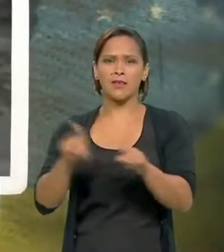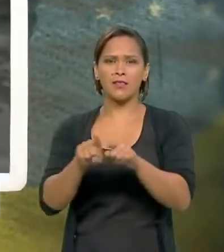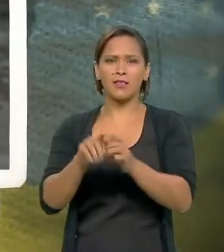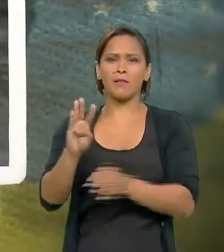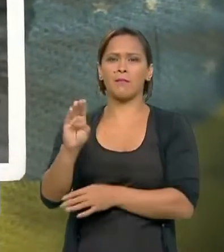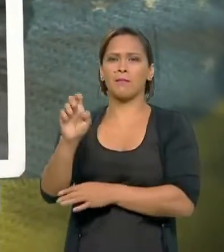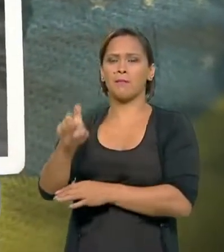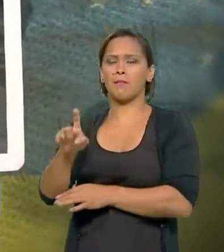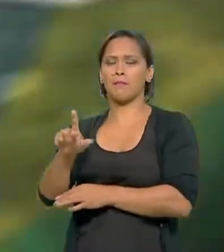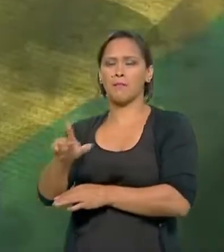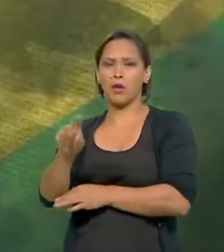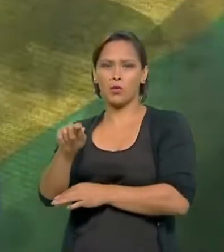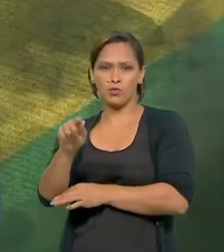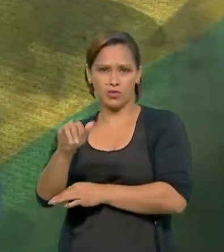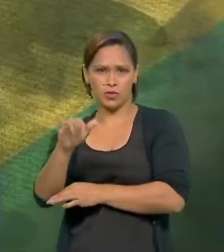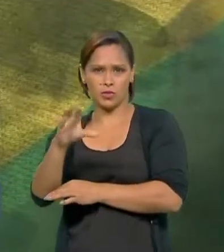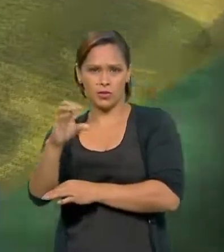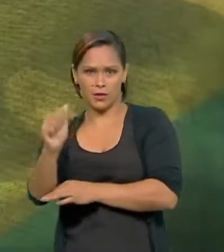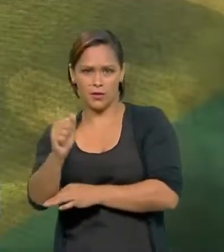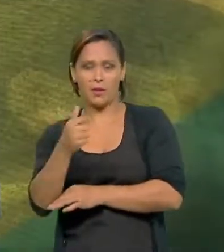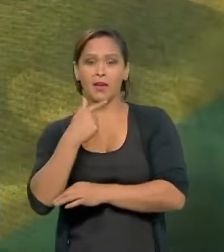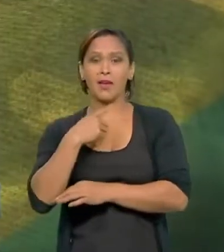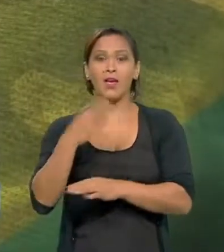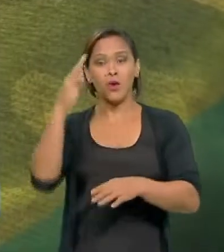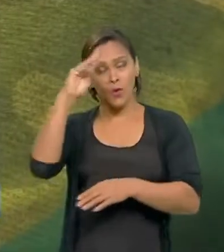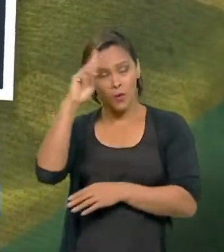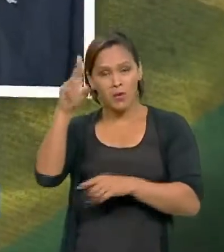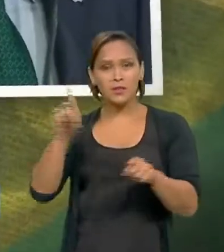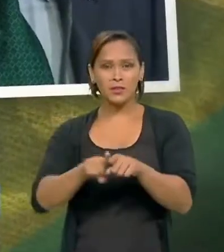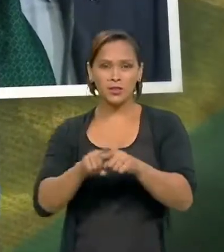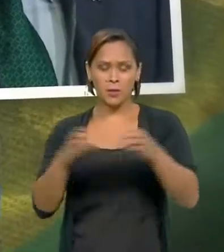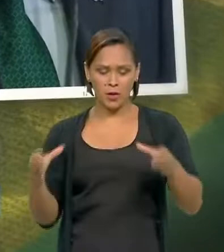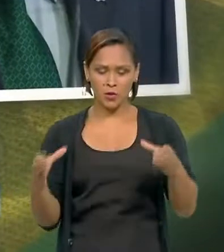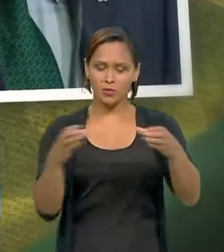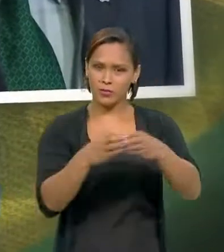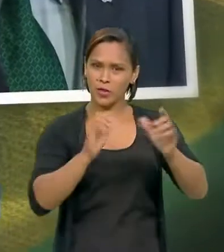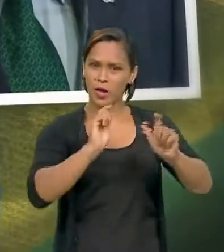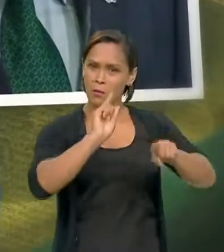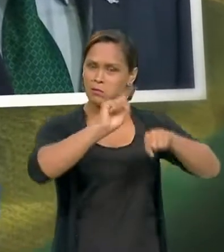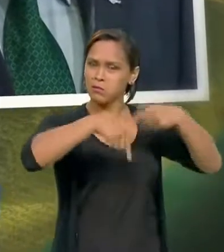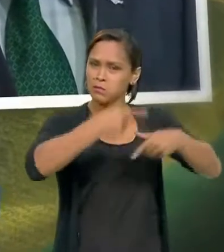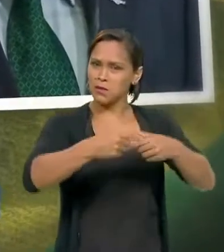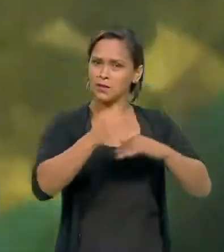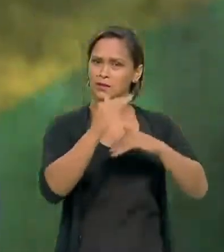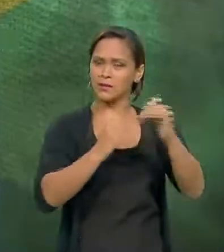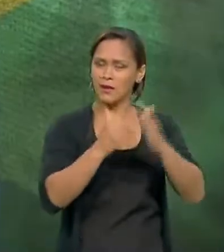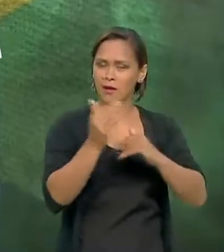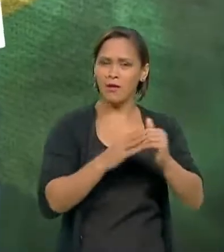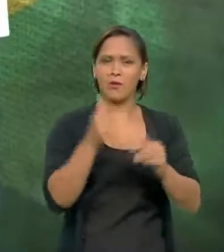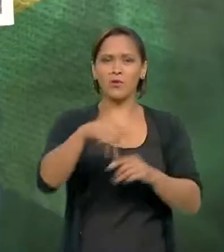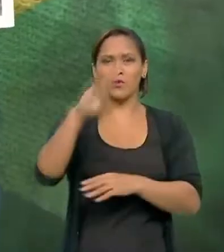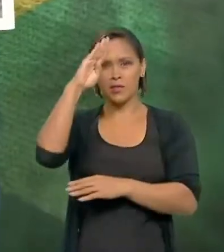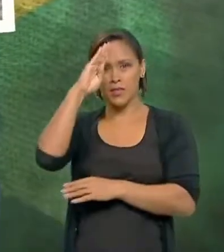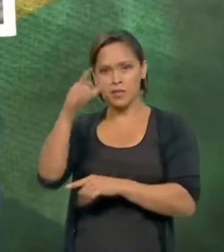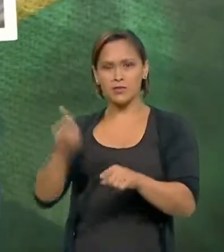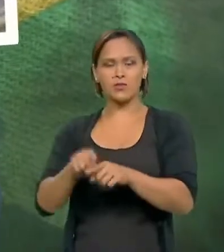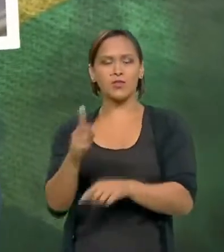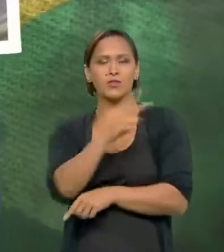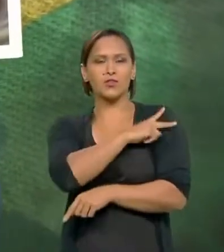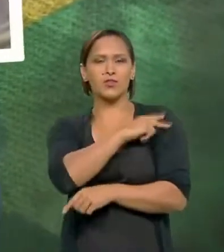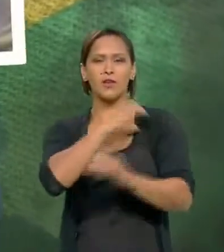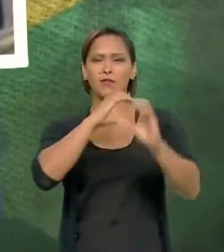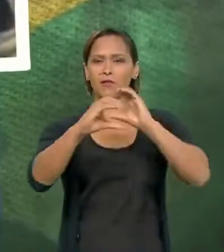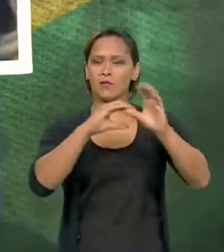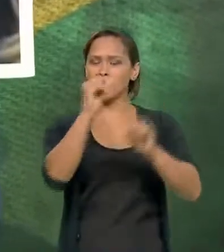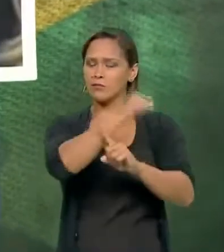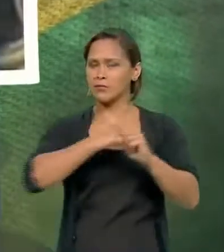comandante da 5ª Brigada de Cavalaria Blindada e do Centro de Capacitação Física do Exército, chefe do Centro de Comunicação